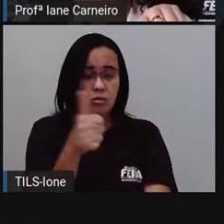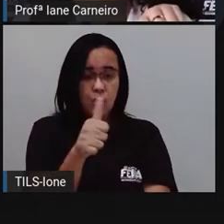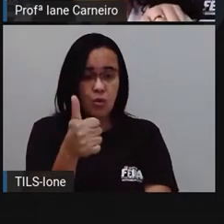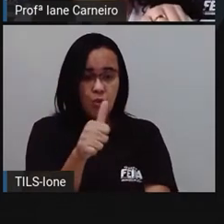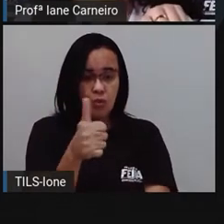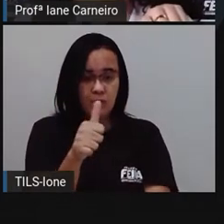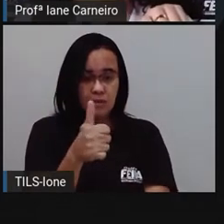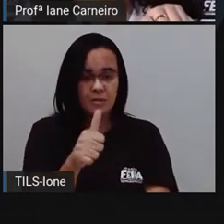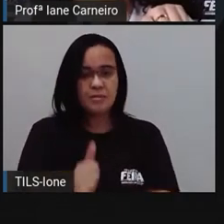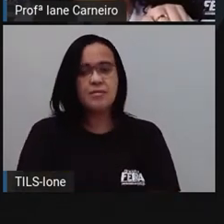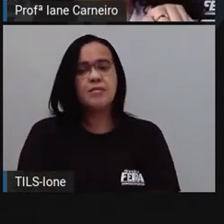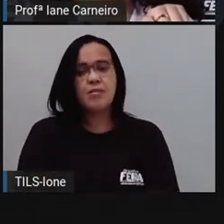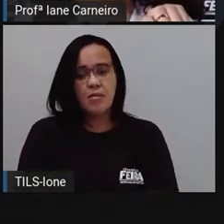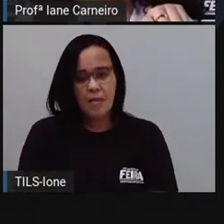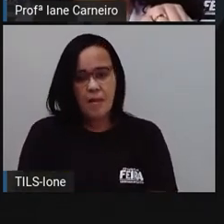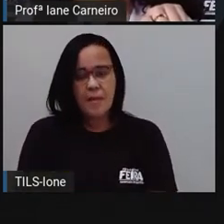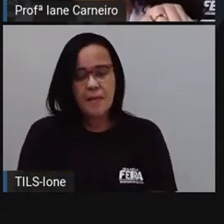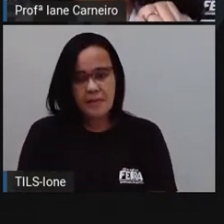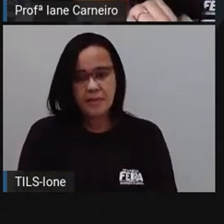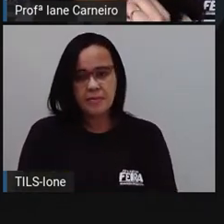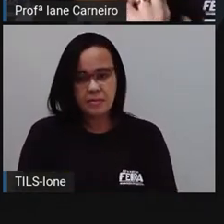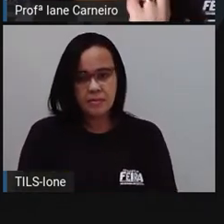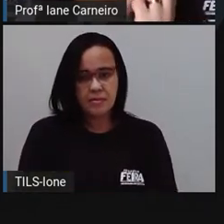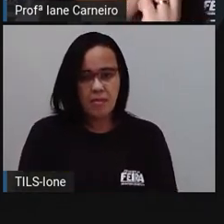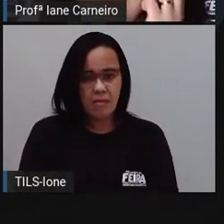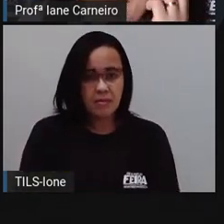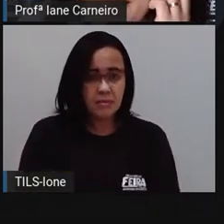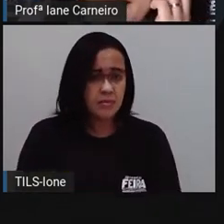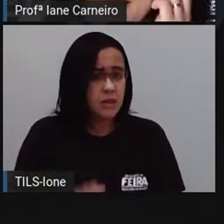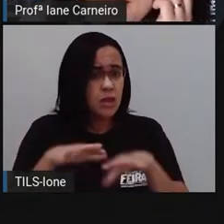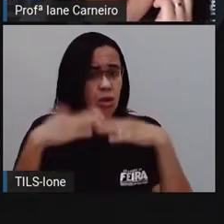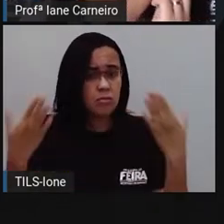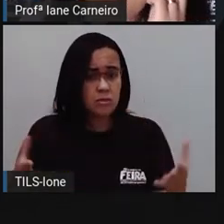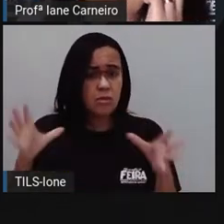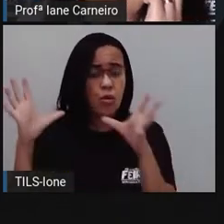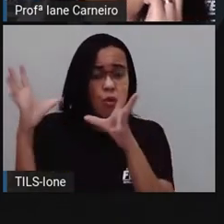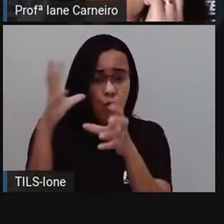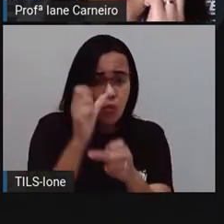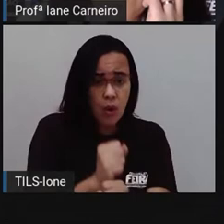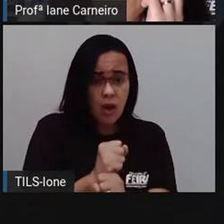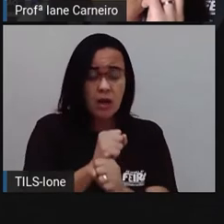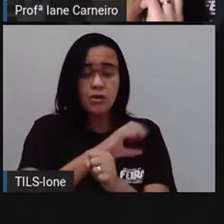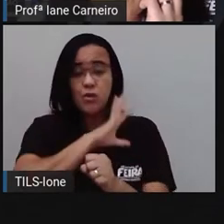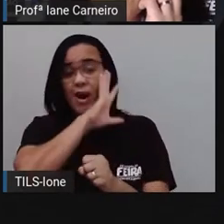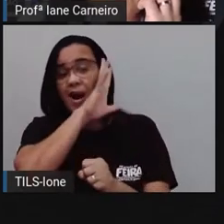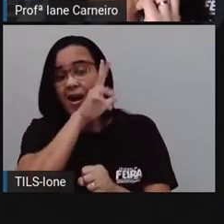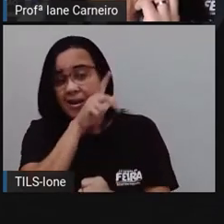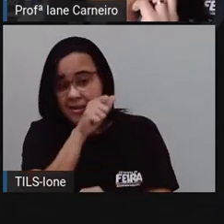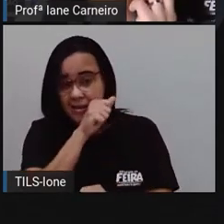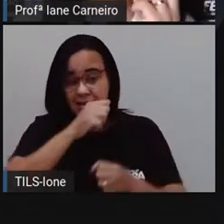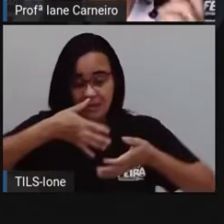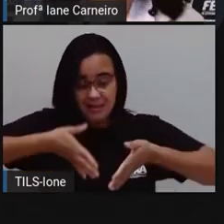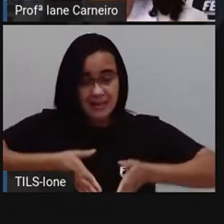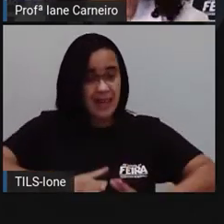Coloco aqui, ó, o numeral onze. Então quantos animais nasceram ao todo?